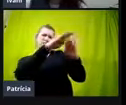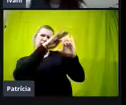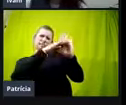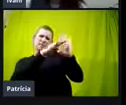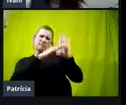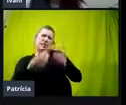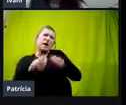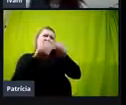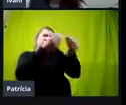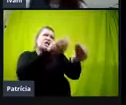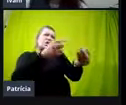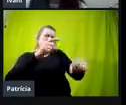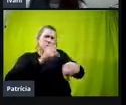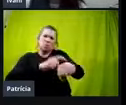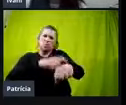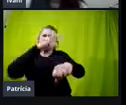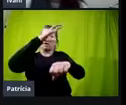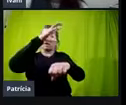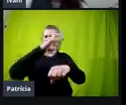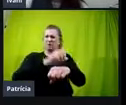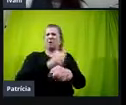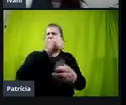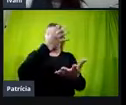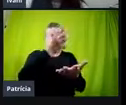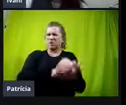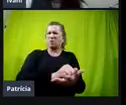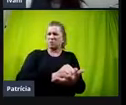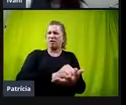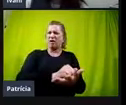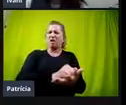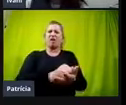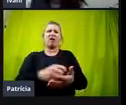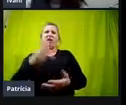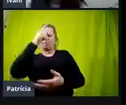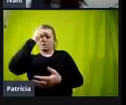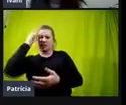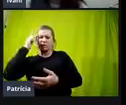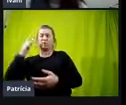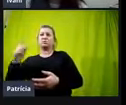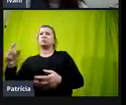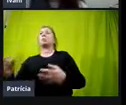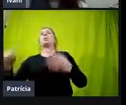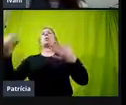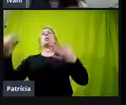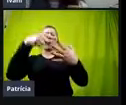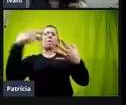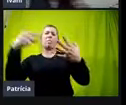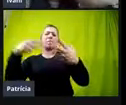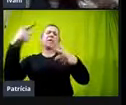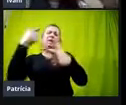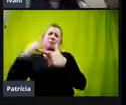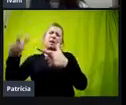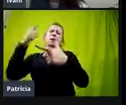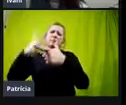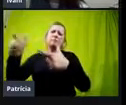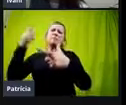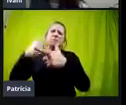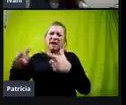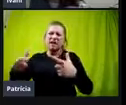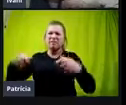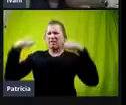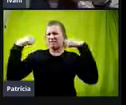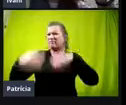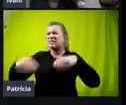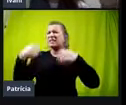matrícula, vai vir uma pessoa carregada de necessidades e precisando de